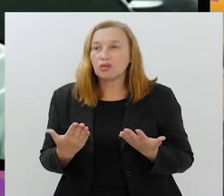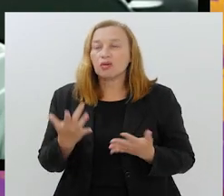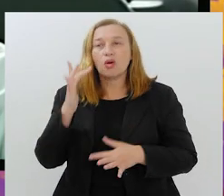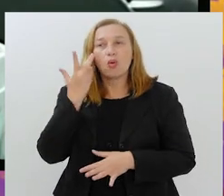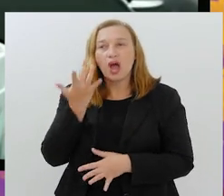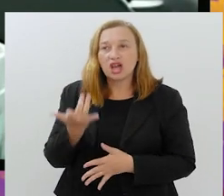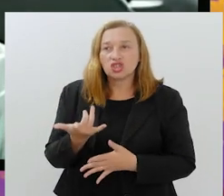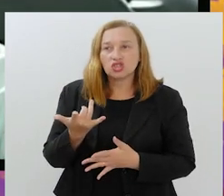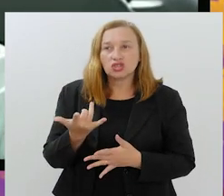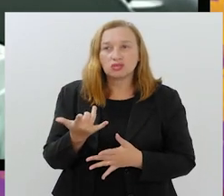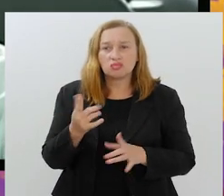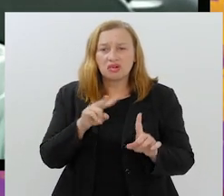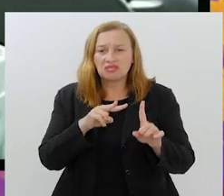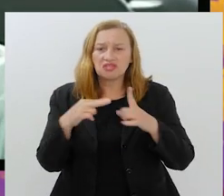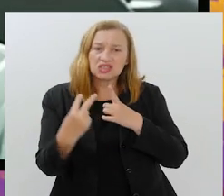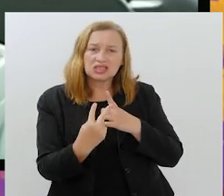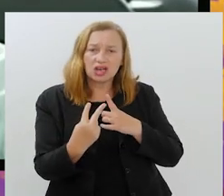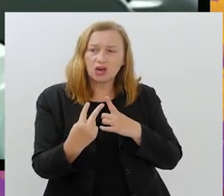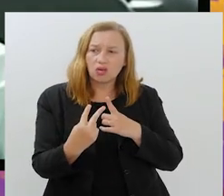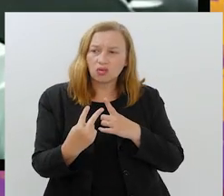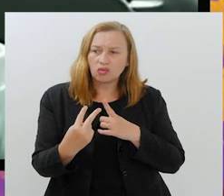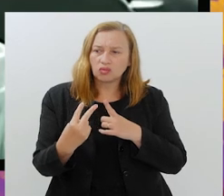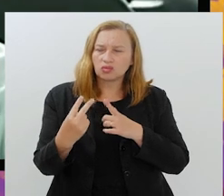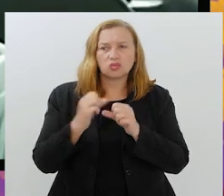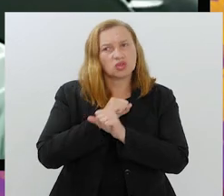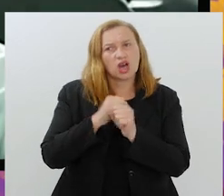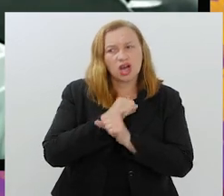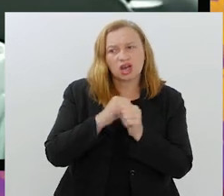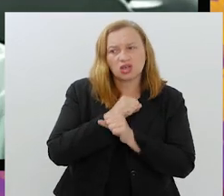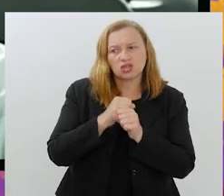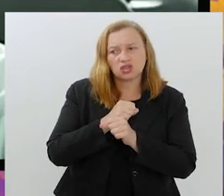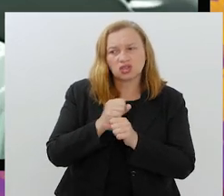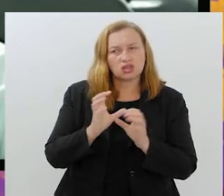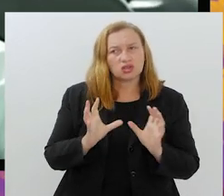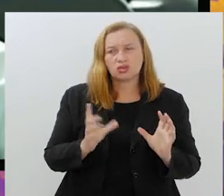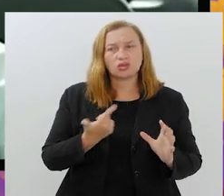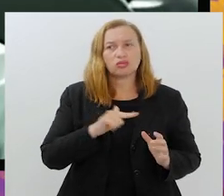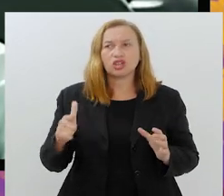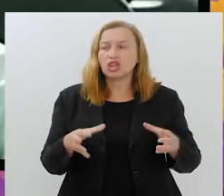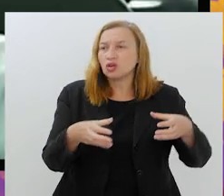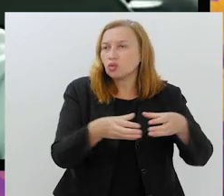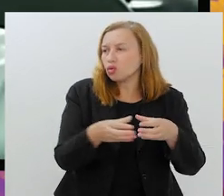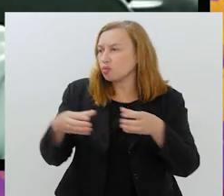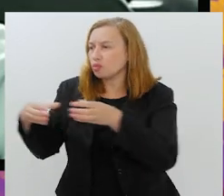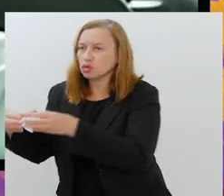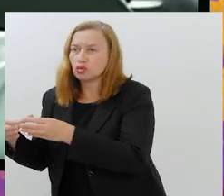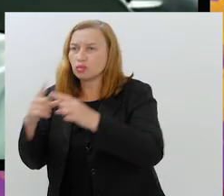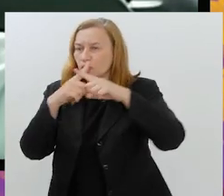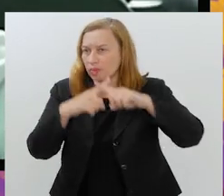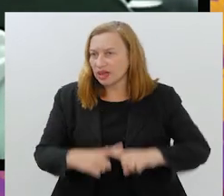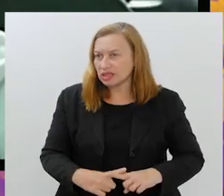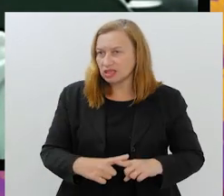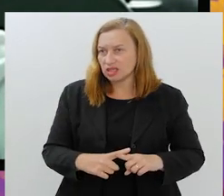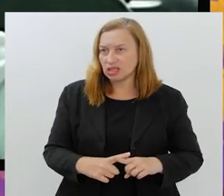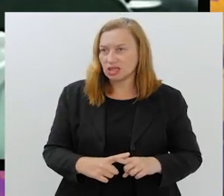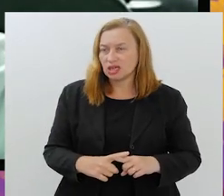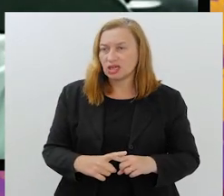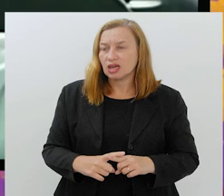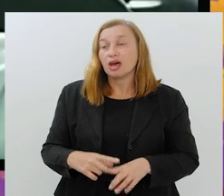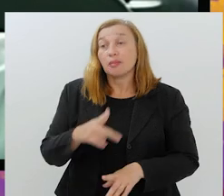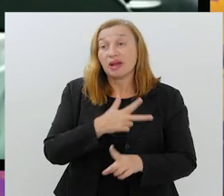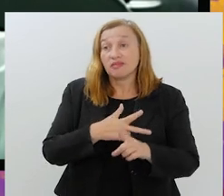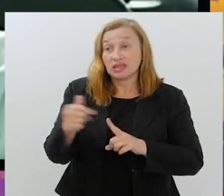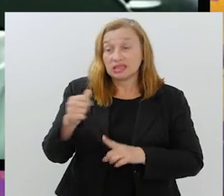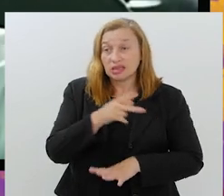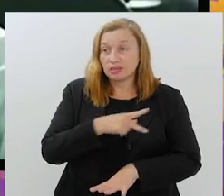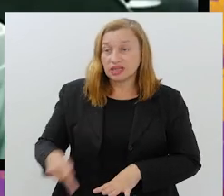Então, eu acho que há muito tempo nós não tínhamos um cenário assim. E o Edinaldo está pagando para ver. Eu acho que o comportamento dele de egocentrismo